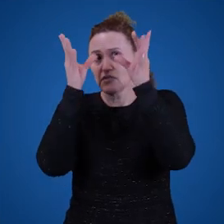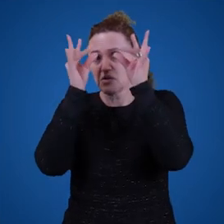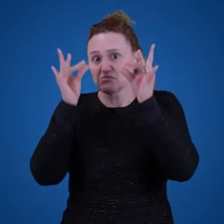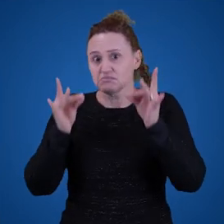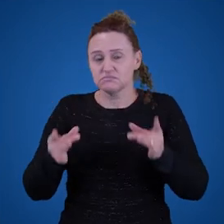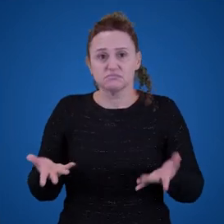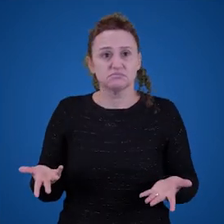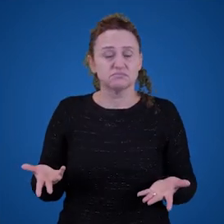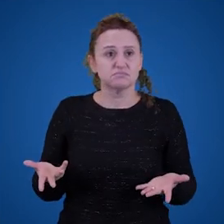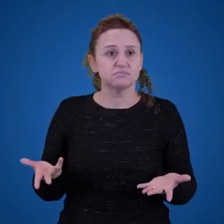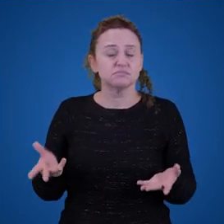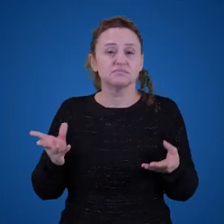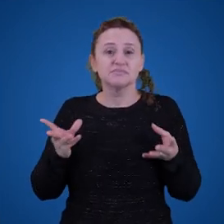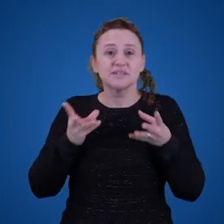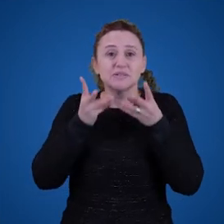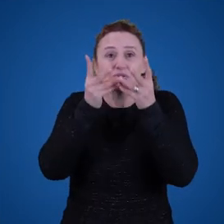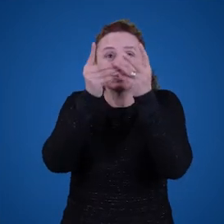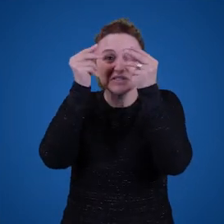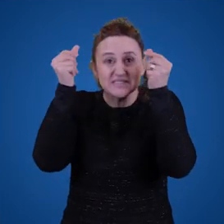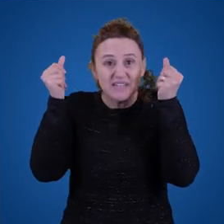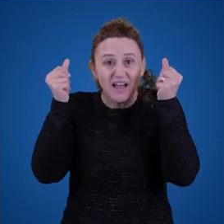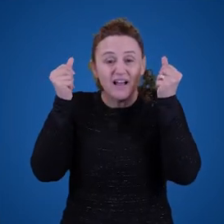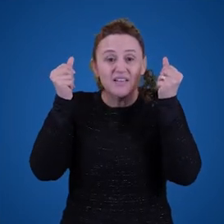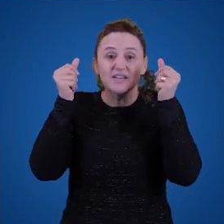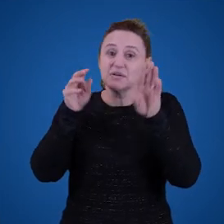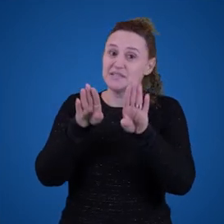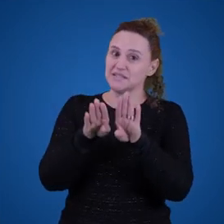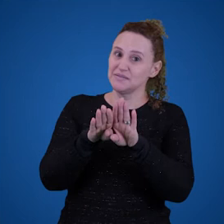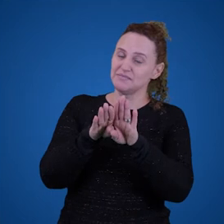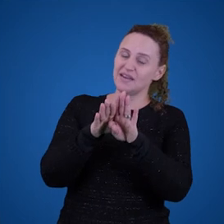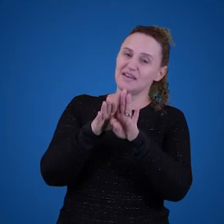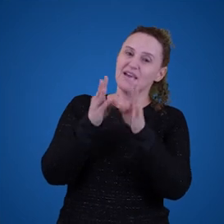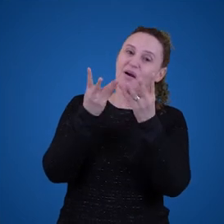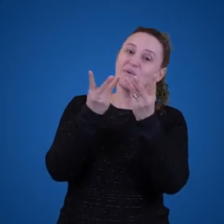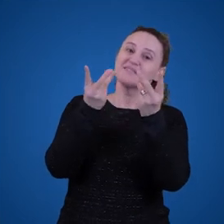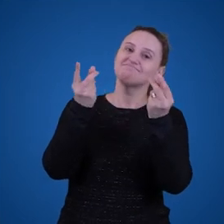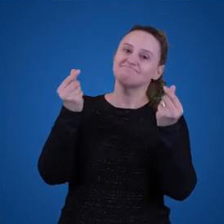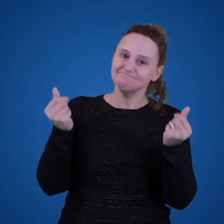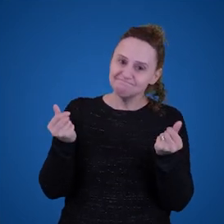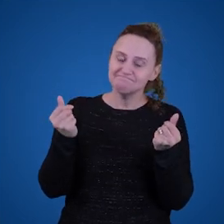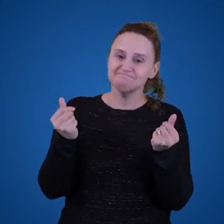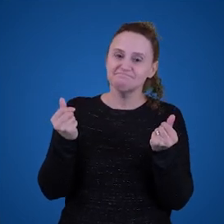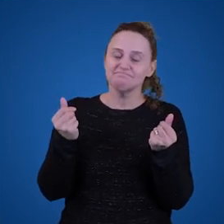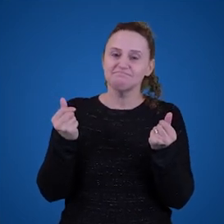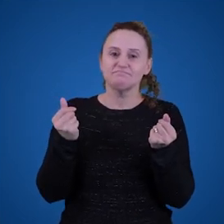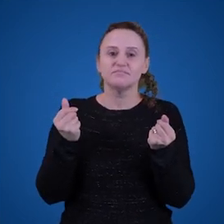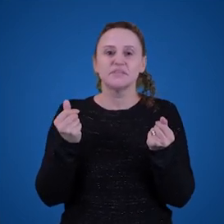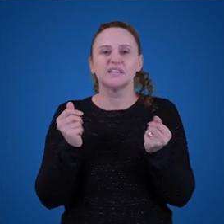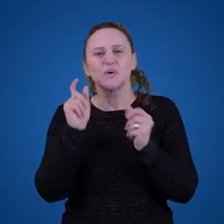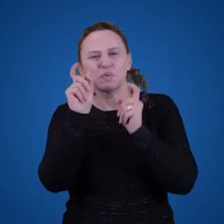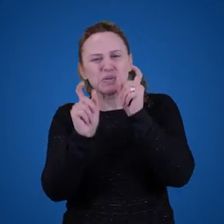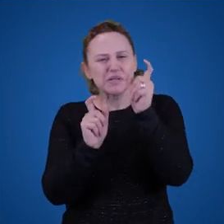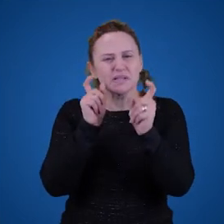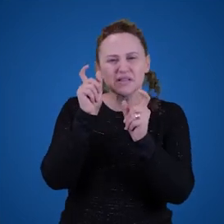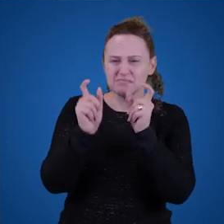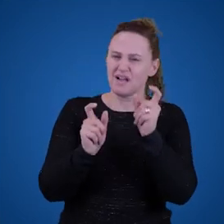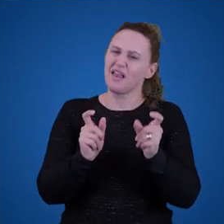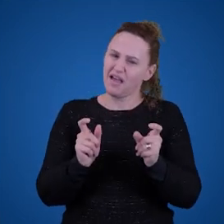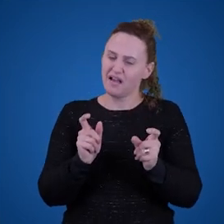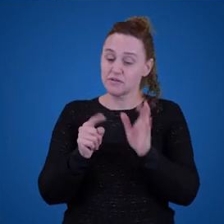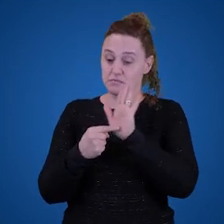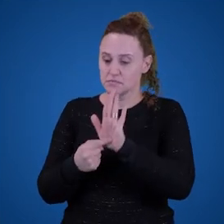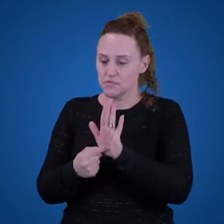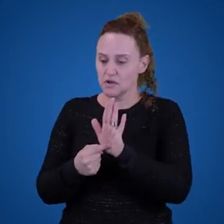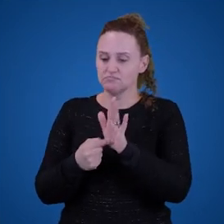cabelo. Então, é difícil defender que todas as palavras de uma língua referem algo. Porque é difícil compreender o que são esses